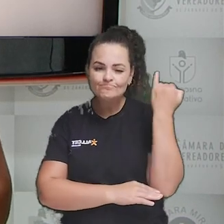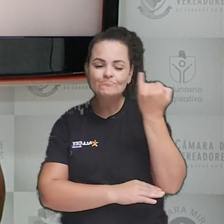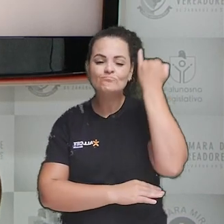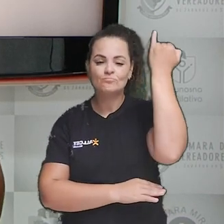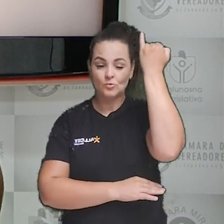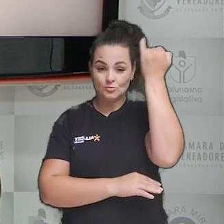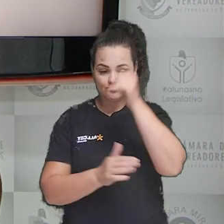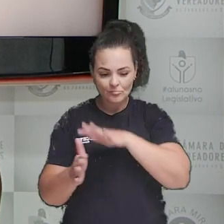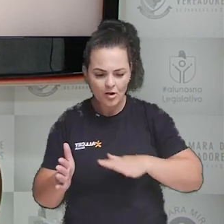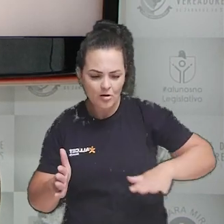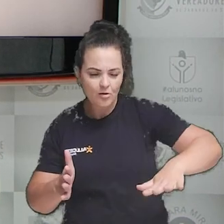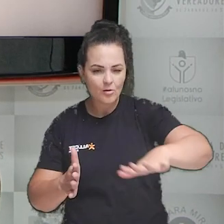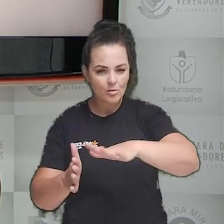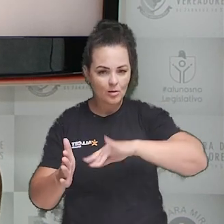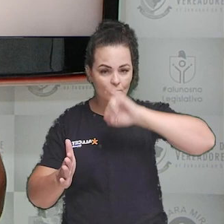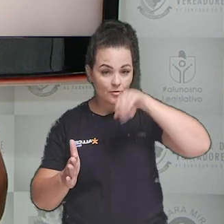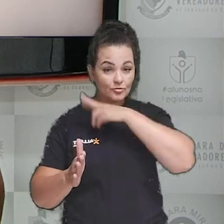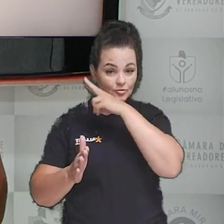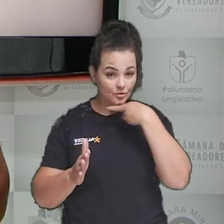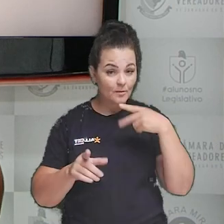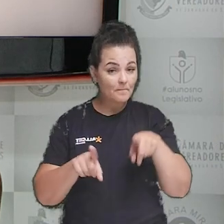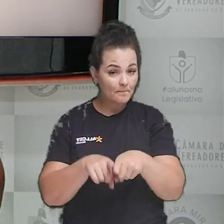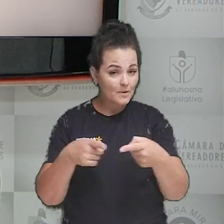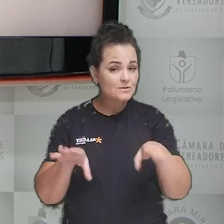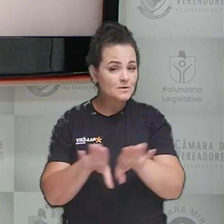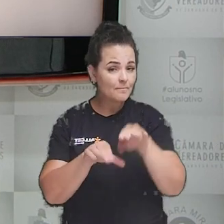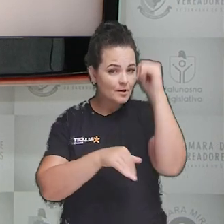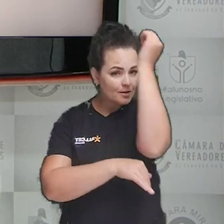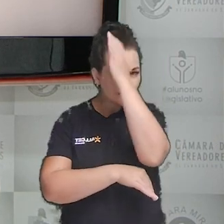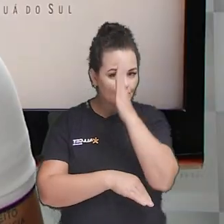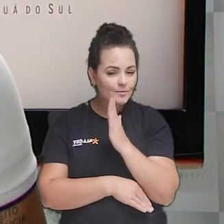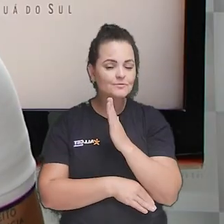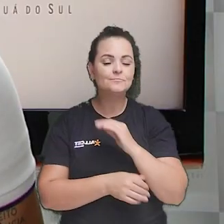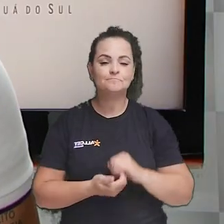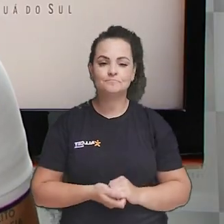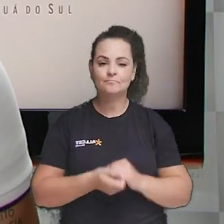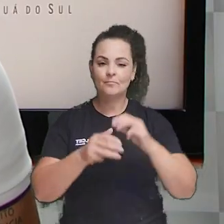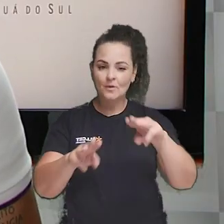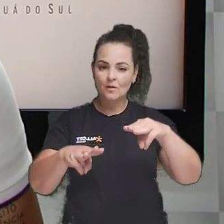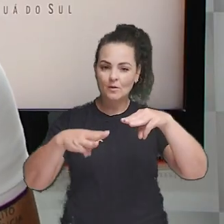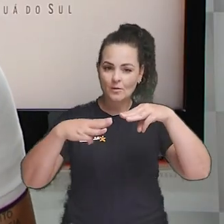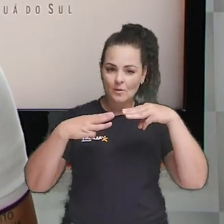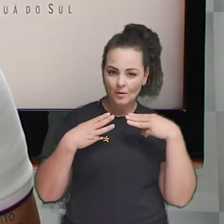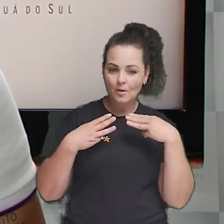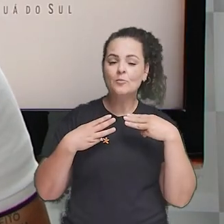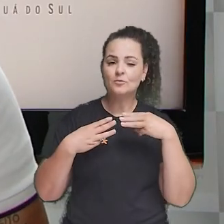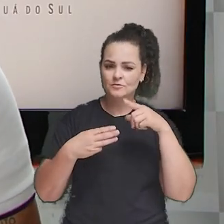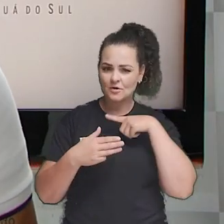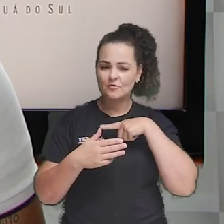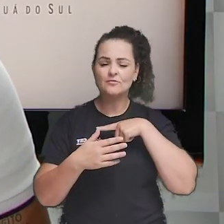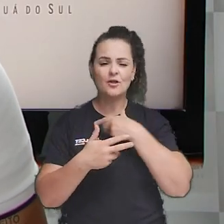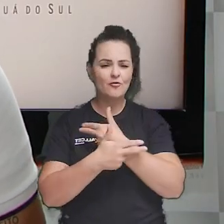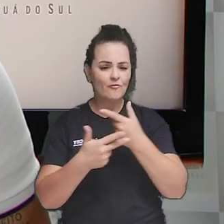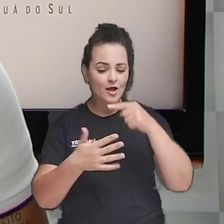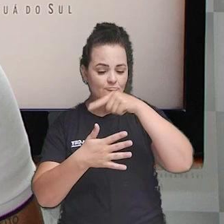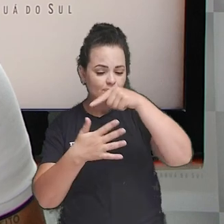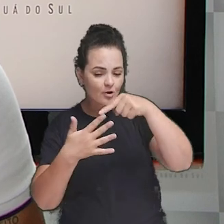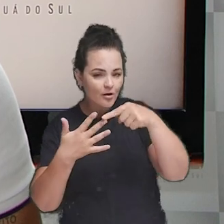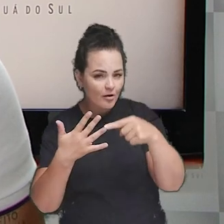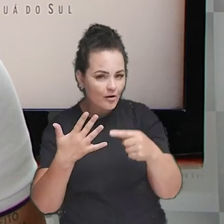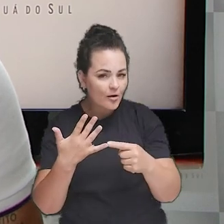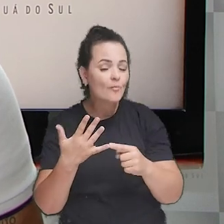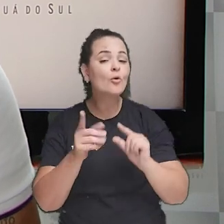muita importância tanto localmente quanto nacionalmente. A moção foi embasada em diversos pontos,